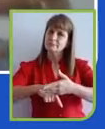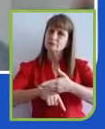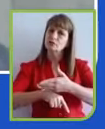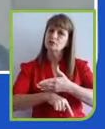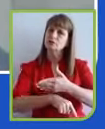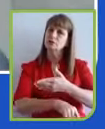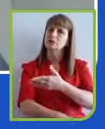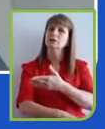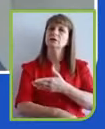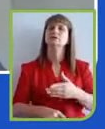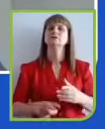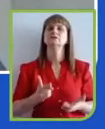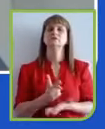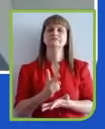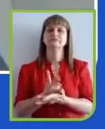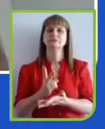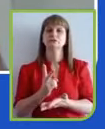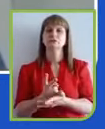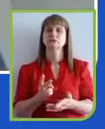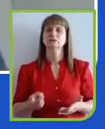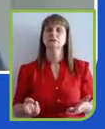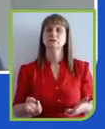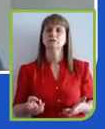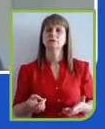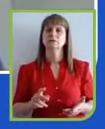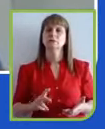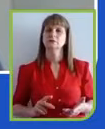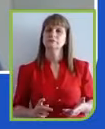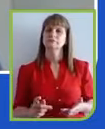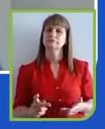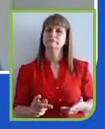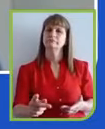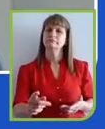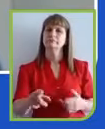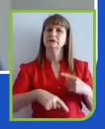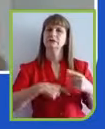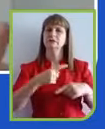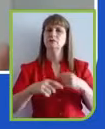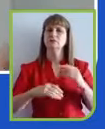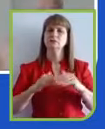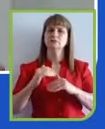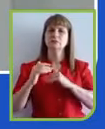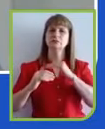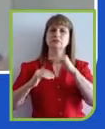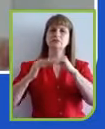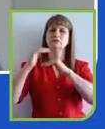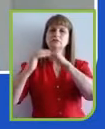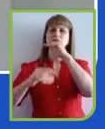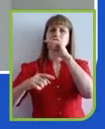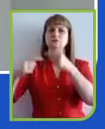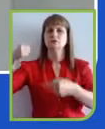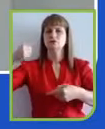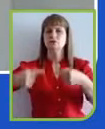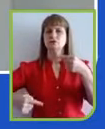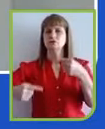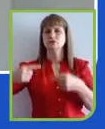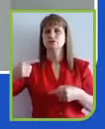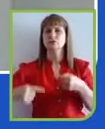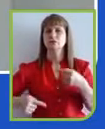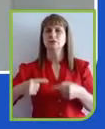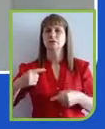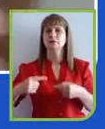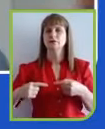nem sabíamos muito bem o que isso significava. Mas, depois, com a evolução, com as discussões, inclusive externas, não apenas internas na Braskem,